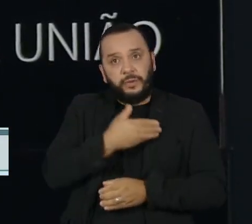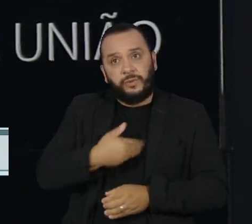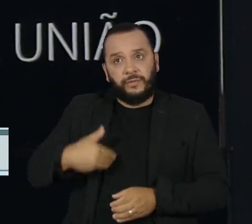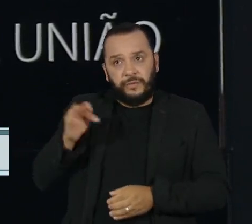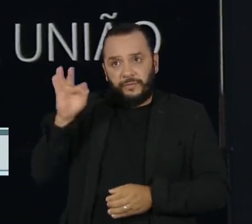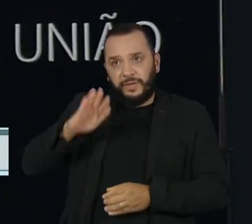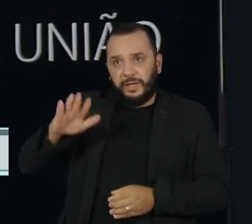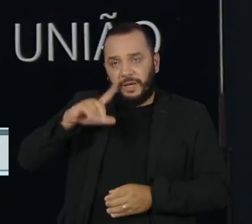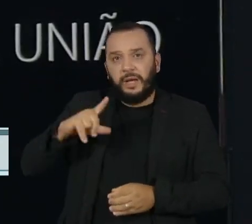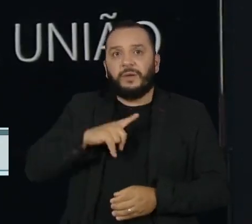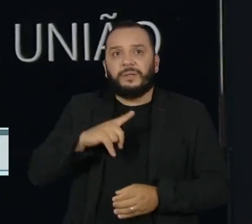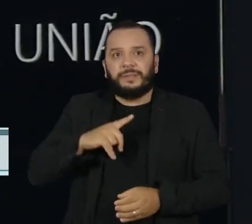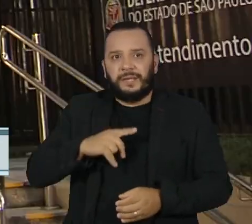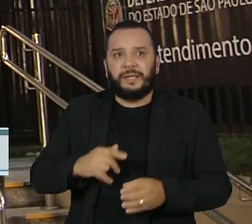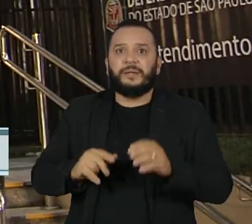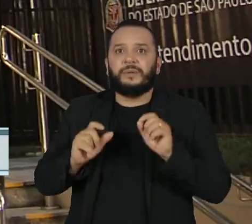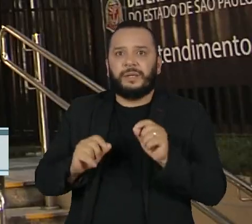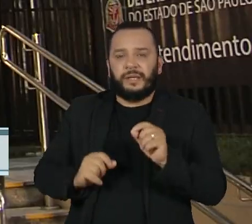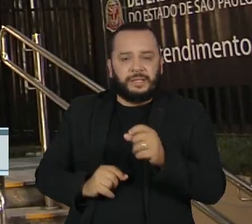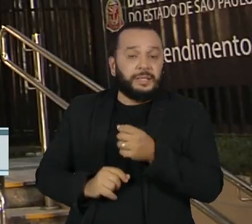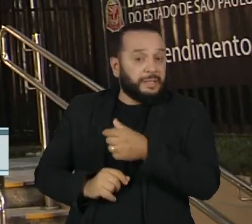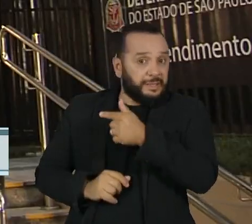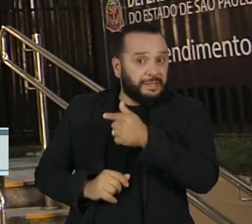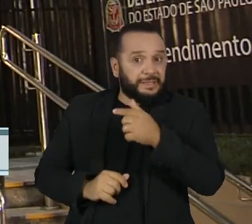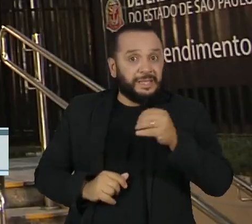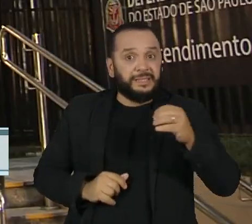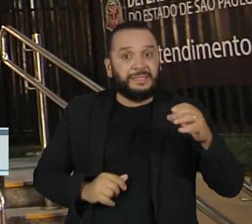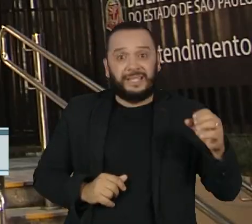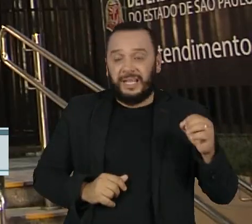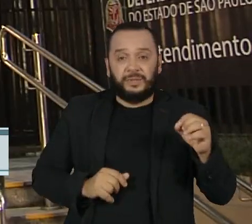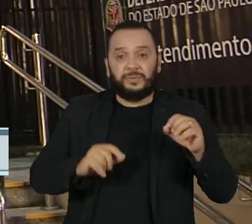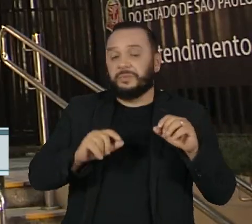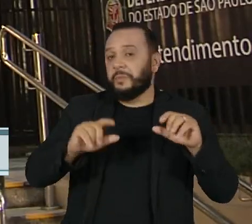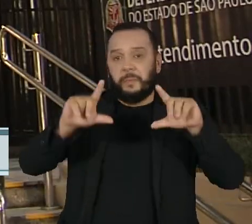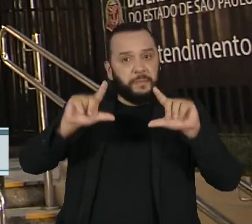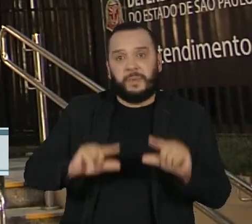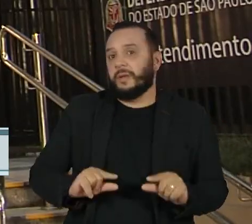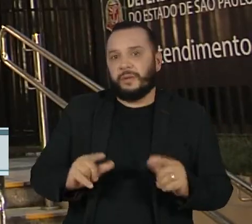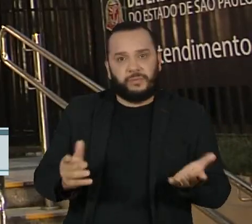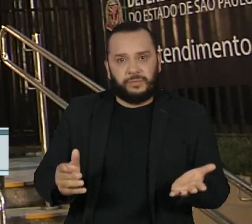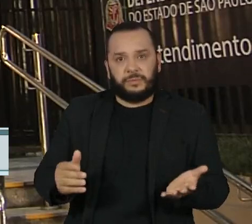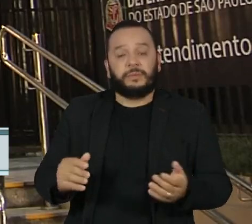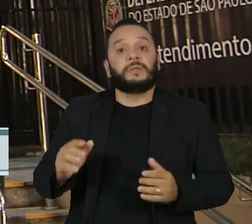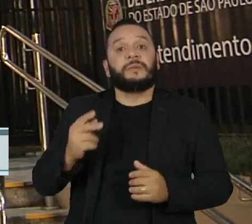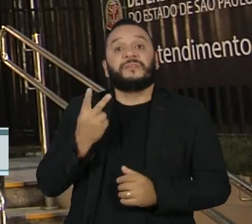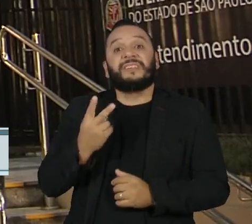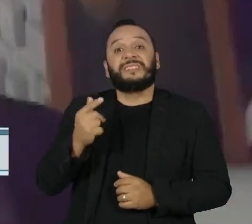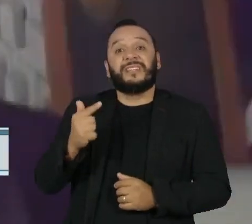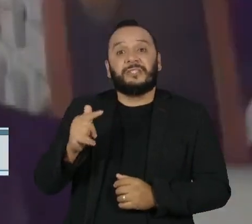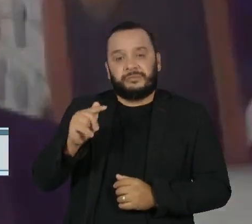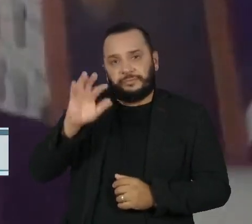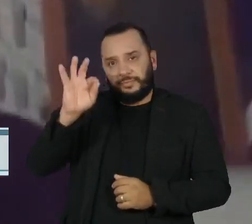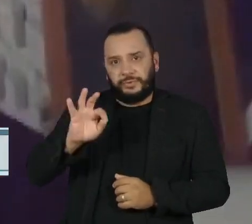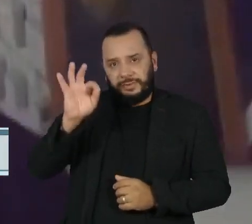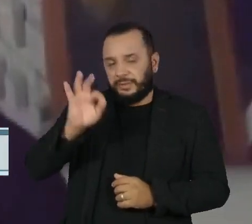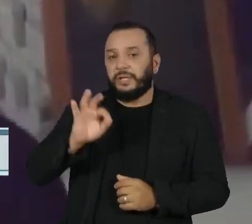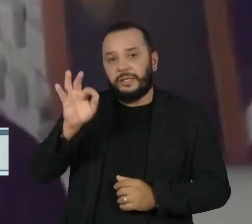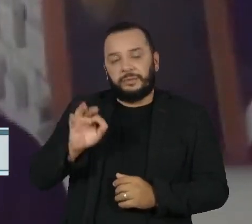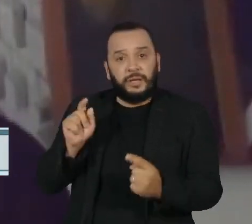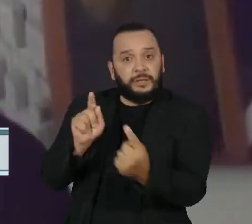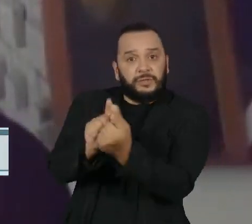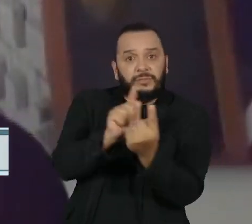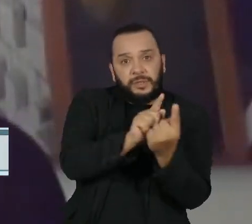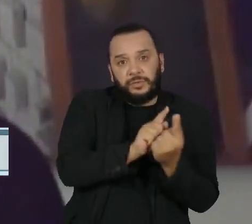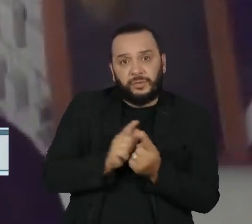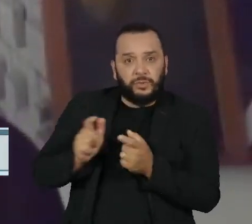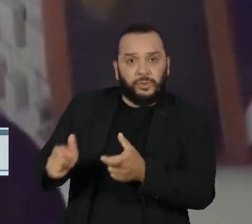defensores, o que reduz a sua atuação a 27% dos locais onde há um juiz federal. Realidade que pode